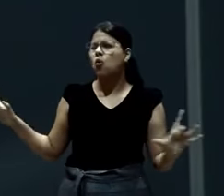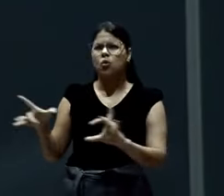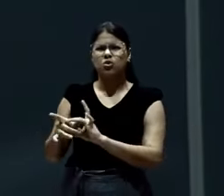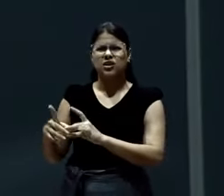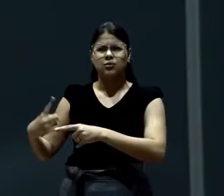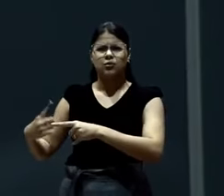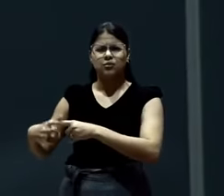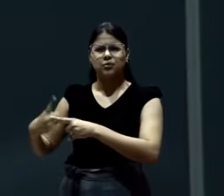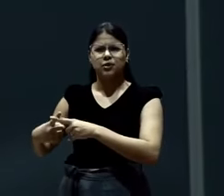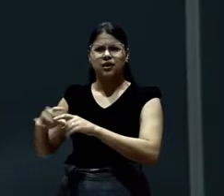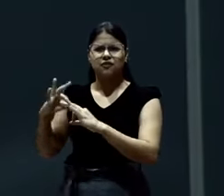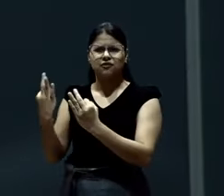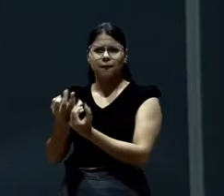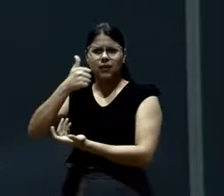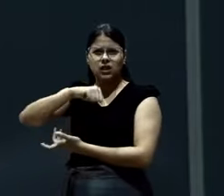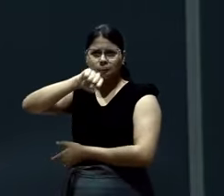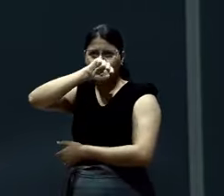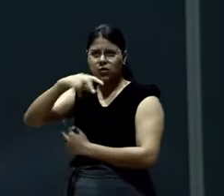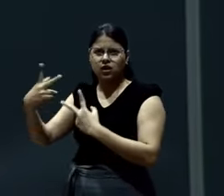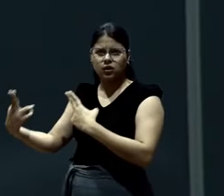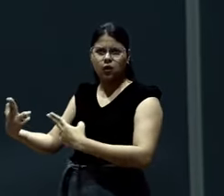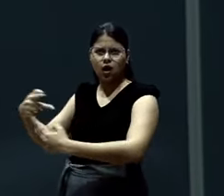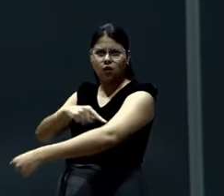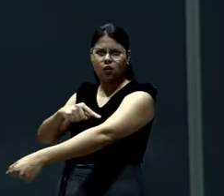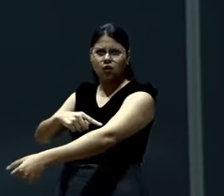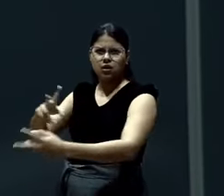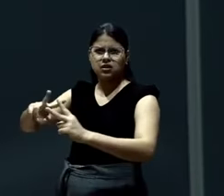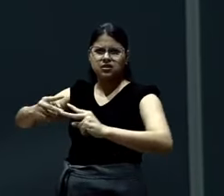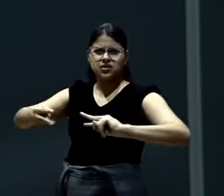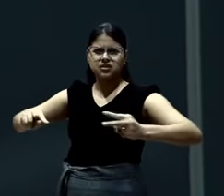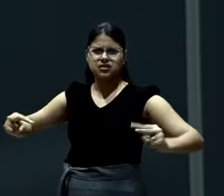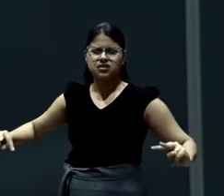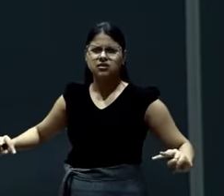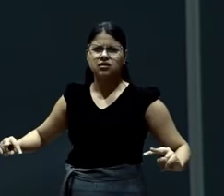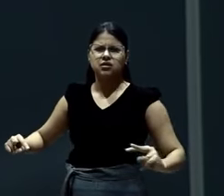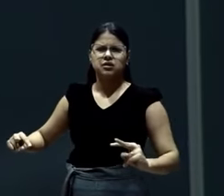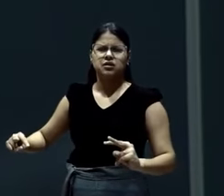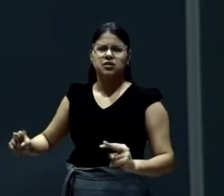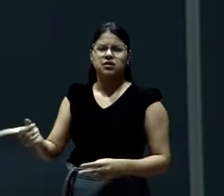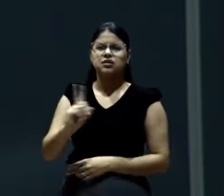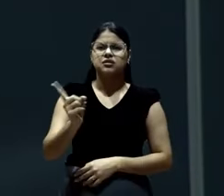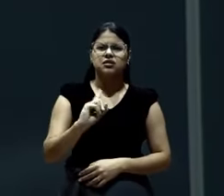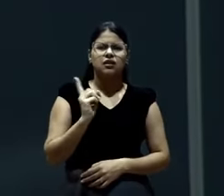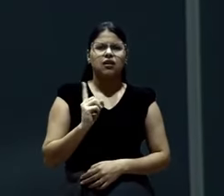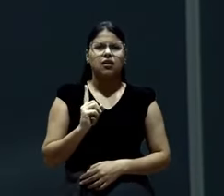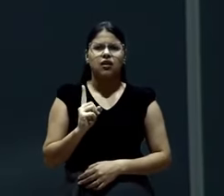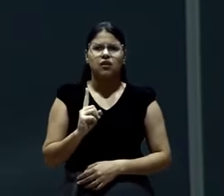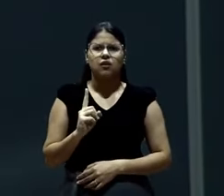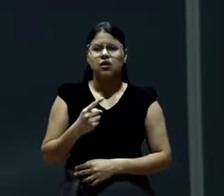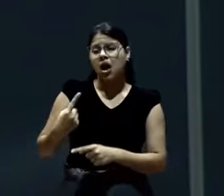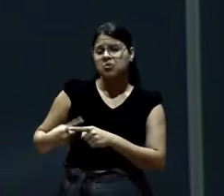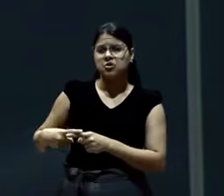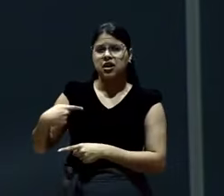esse vínculo de sangue. Não é nenhum vínculo jurídico. Não. Não é nenhuma adoção.